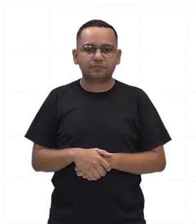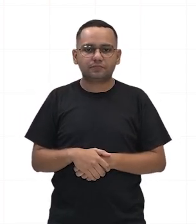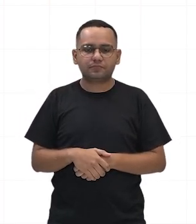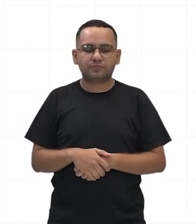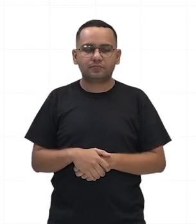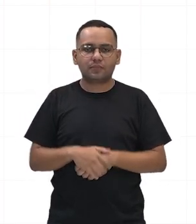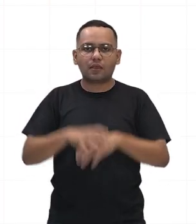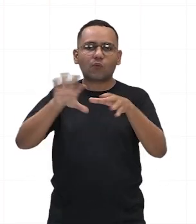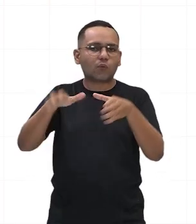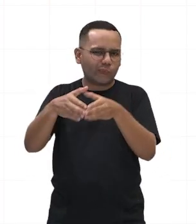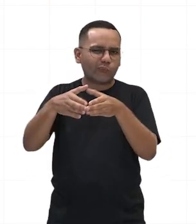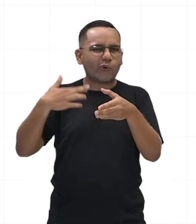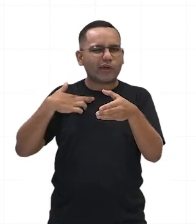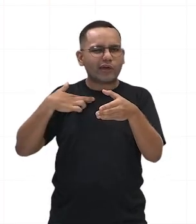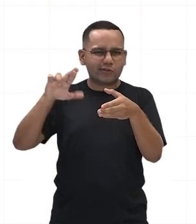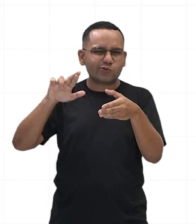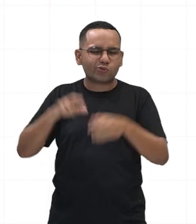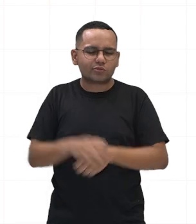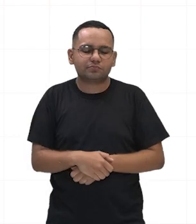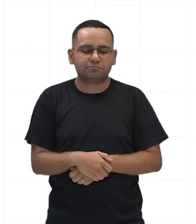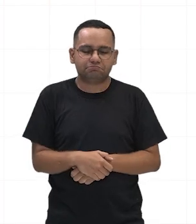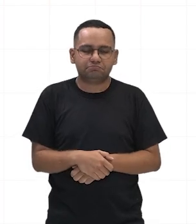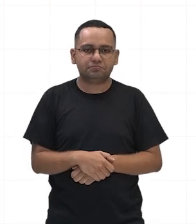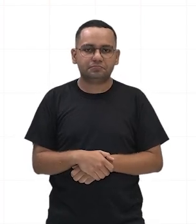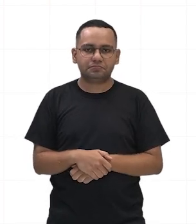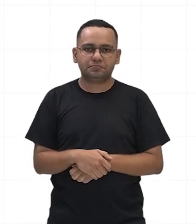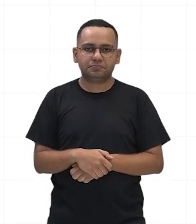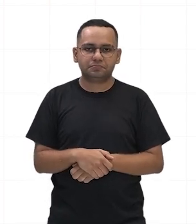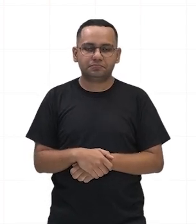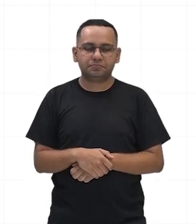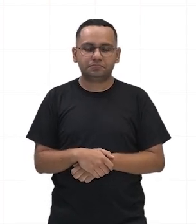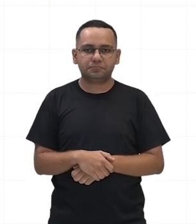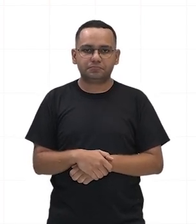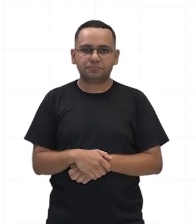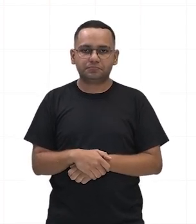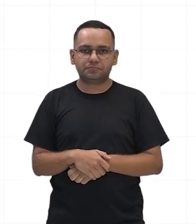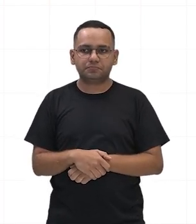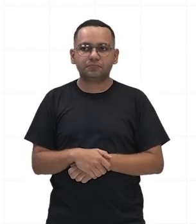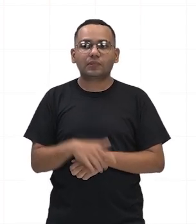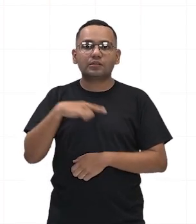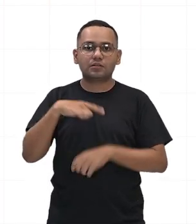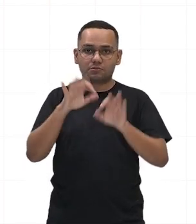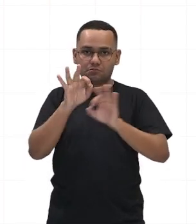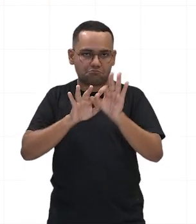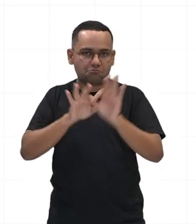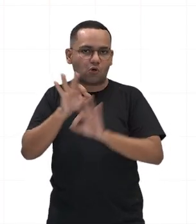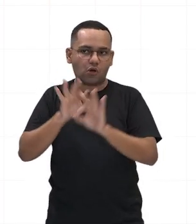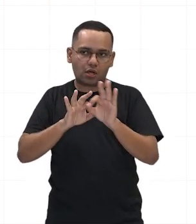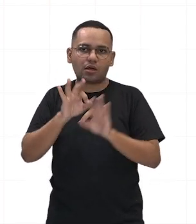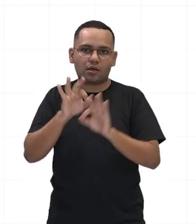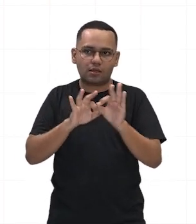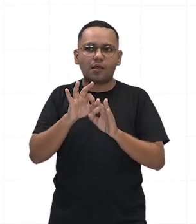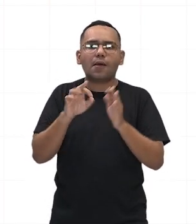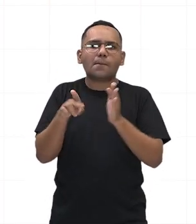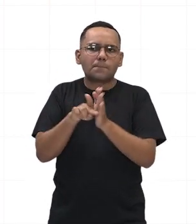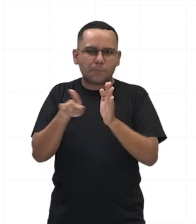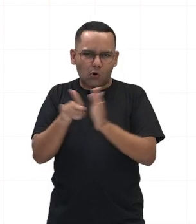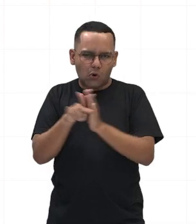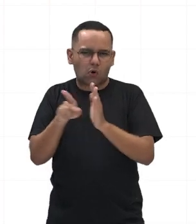era o responsável para a questão da organização dos cultos religiosos. A